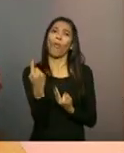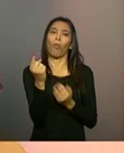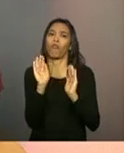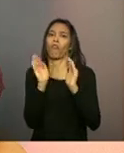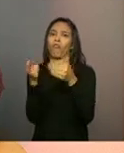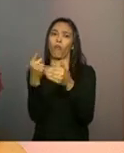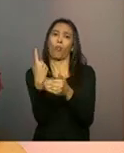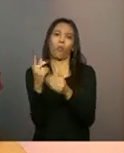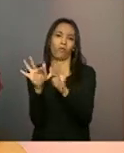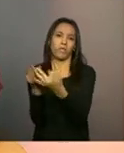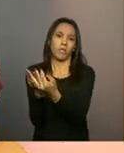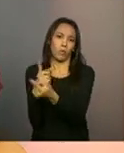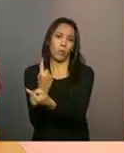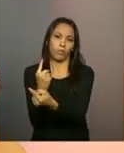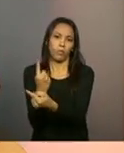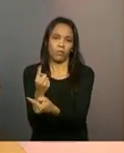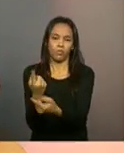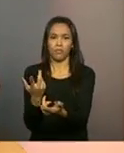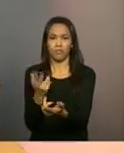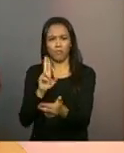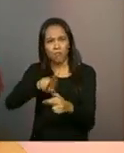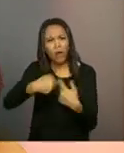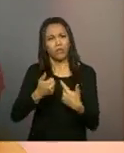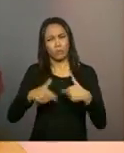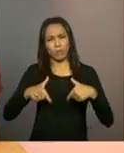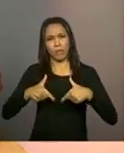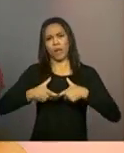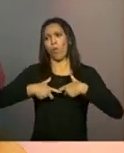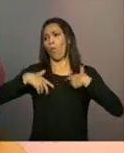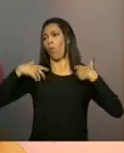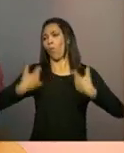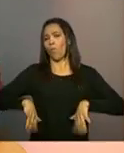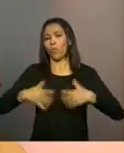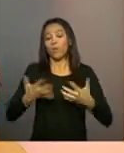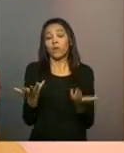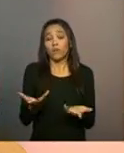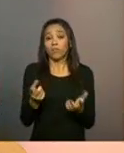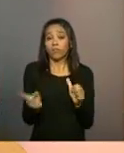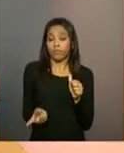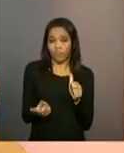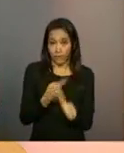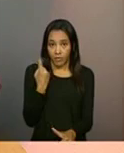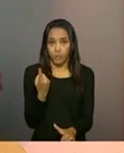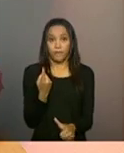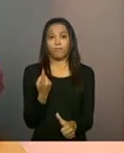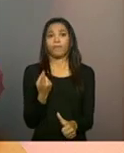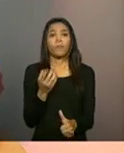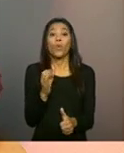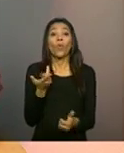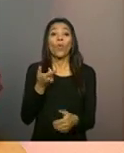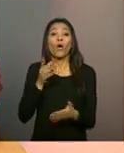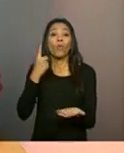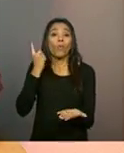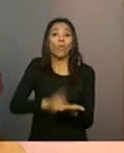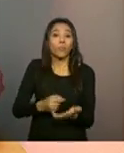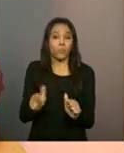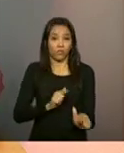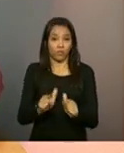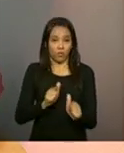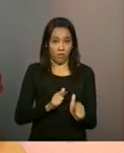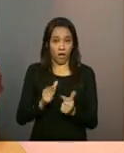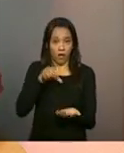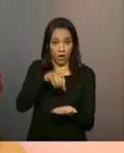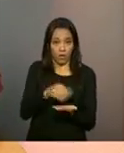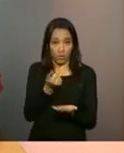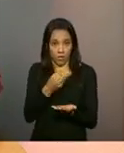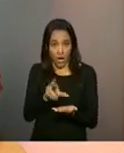território. Então, pra fazer esse trabalho no território, necessariamente aquela primeira função do CRAS que eu falei, que é a gestão do território, ela precisa